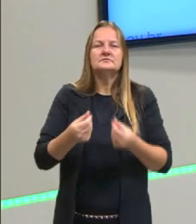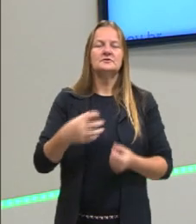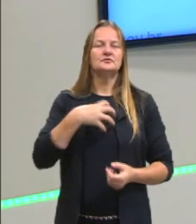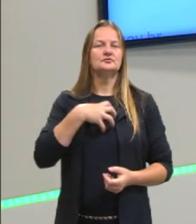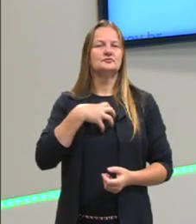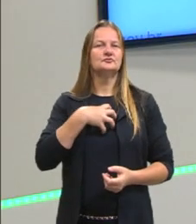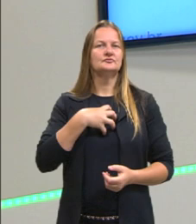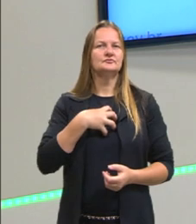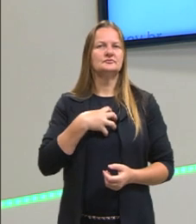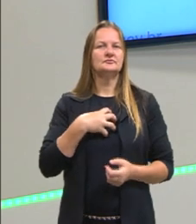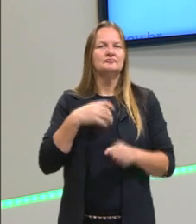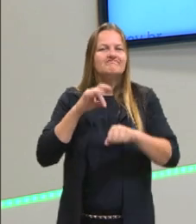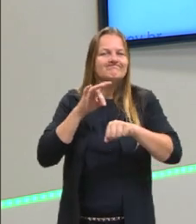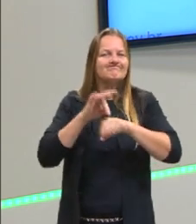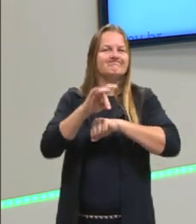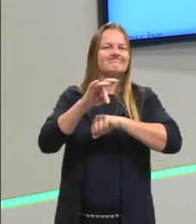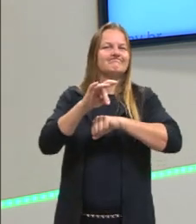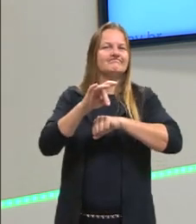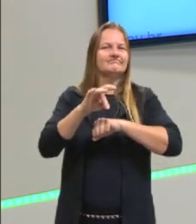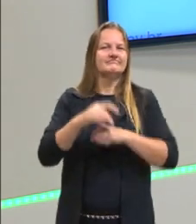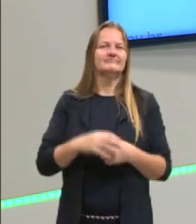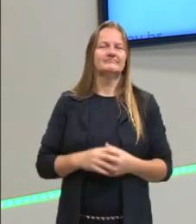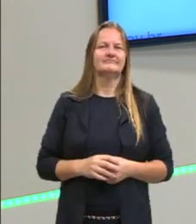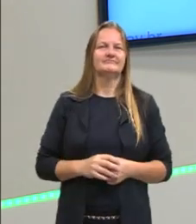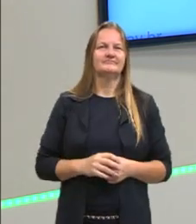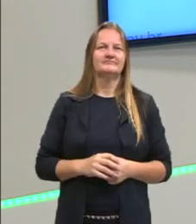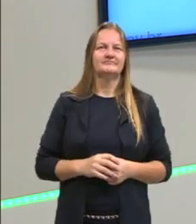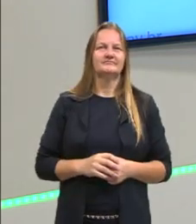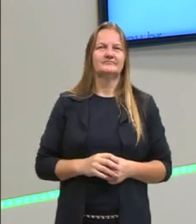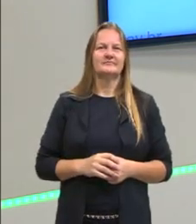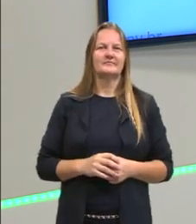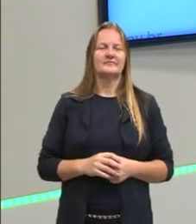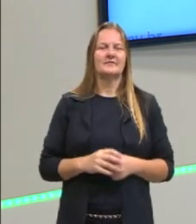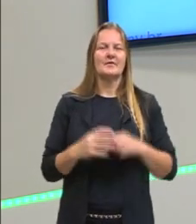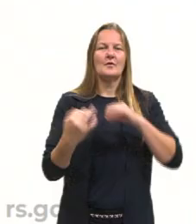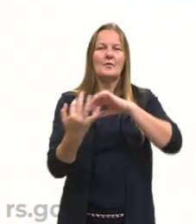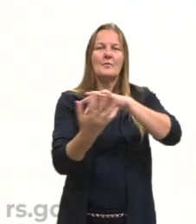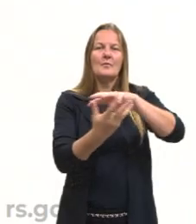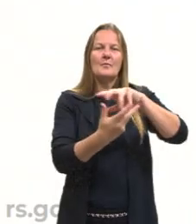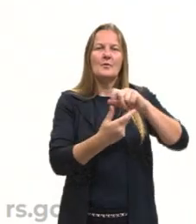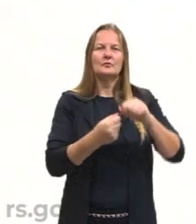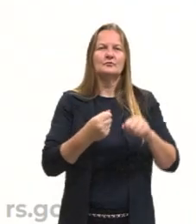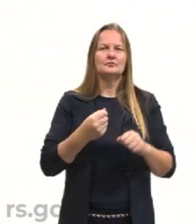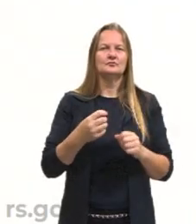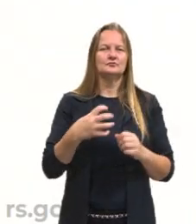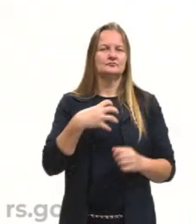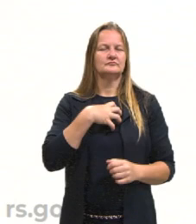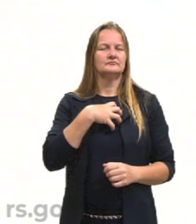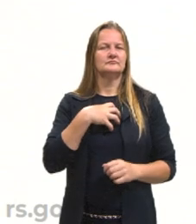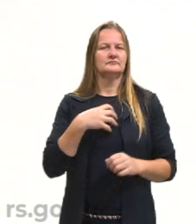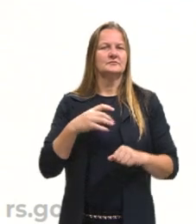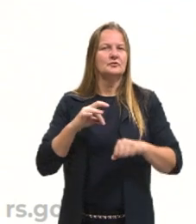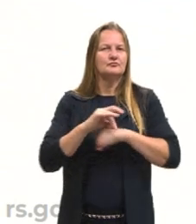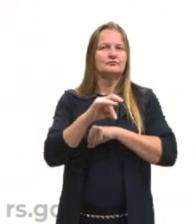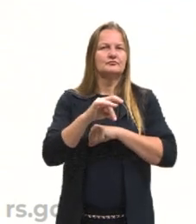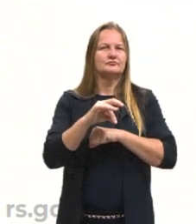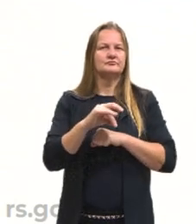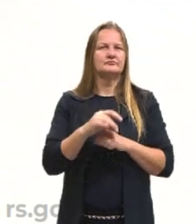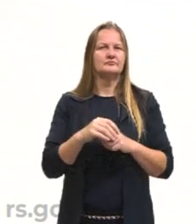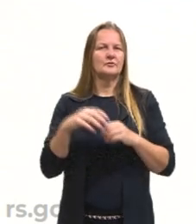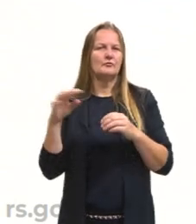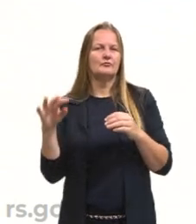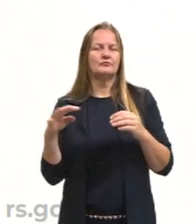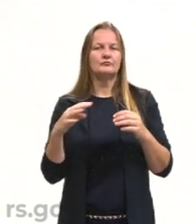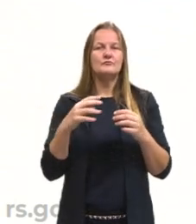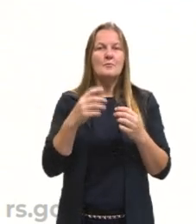e o sentido nos engana, nós já vimos. Então, do mundo dos sentidos, nós fazíamos essa passagem para